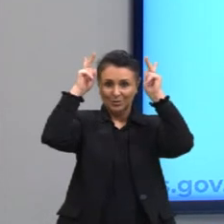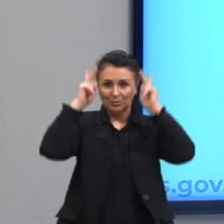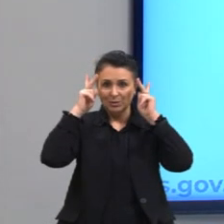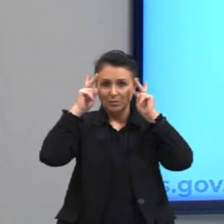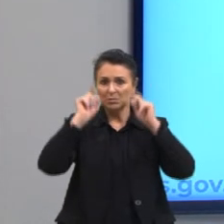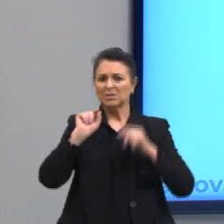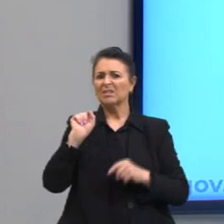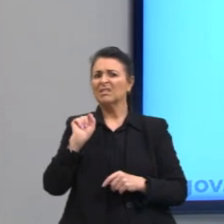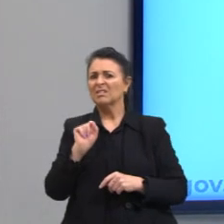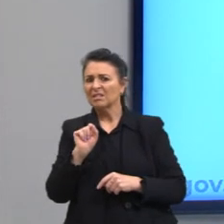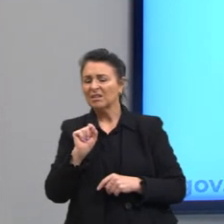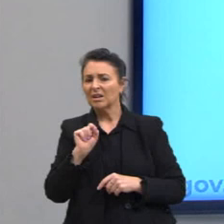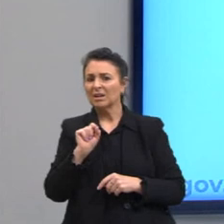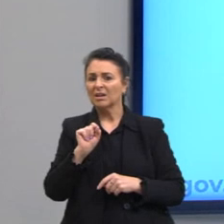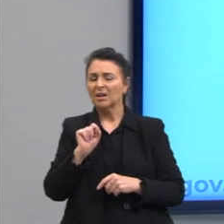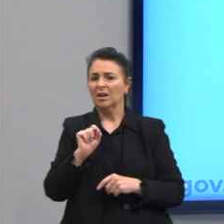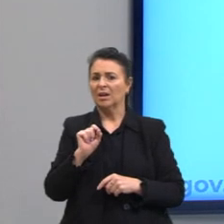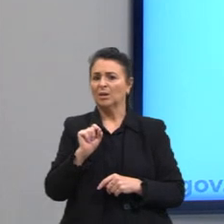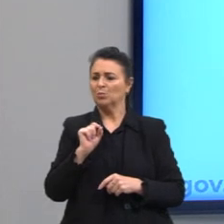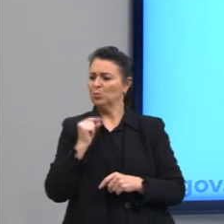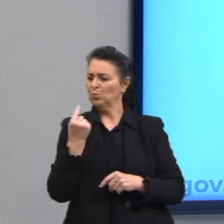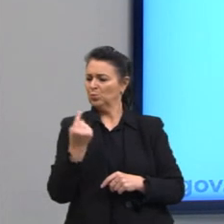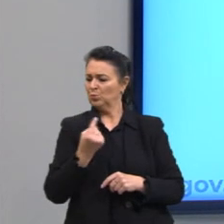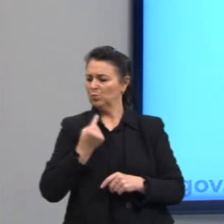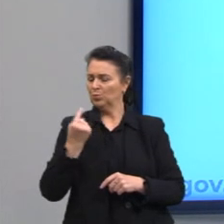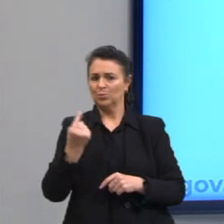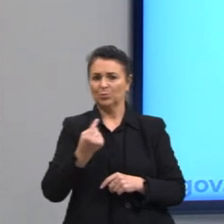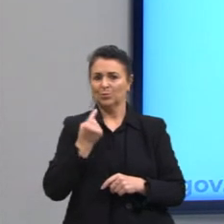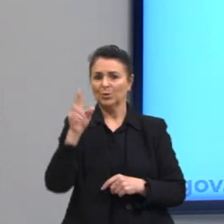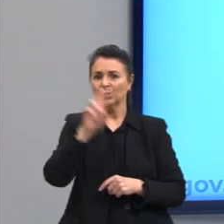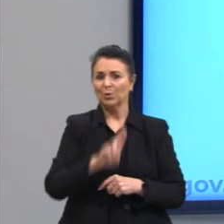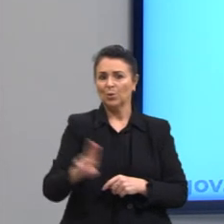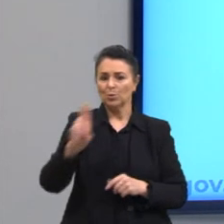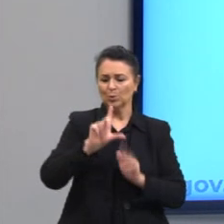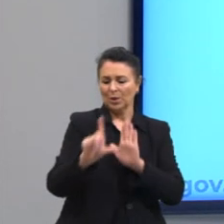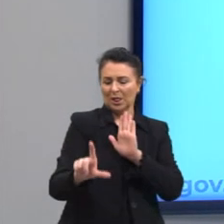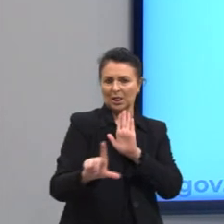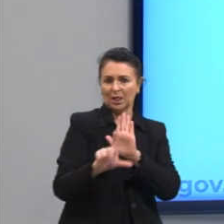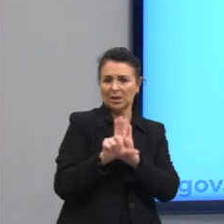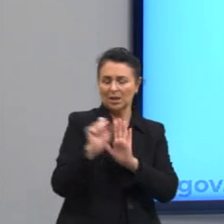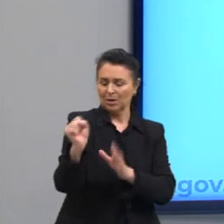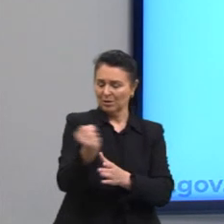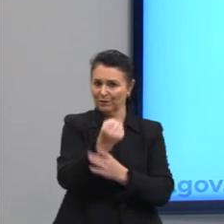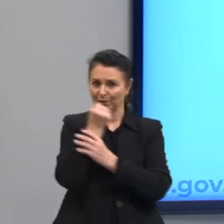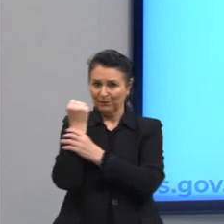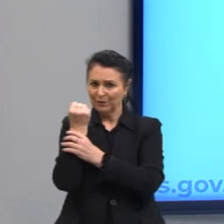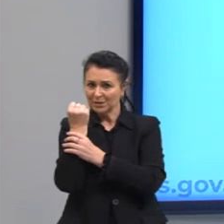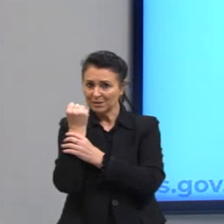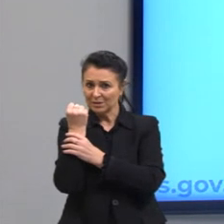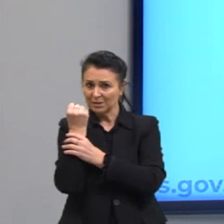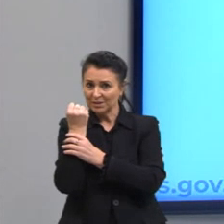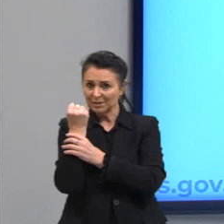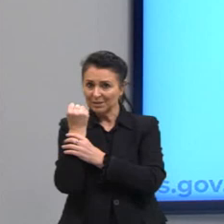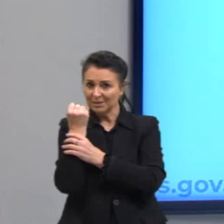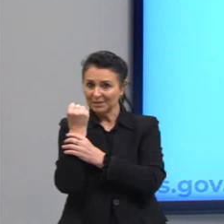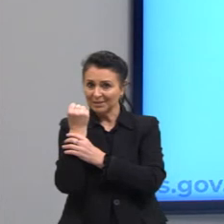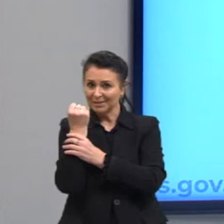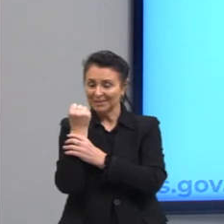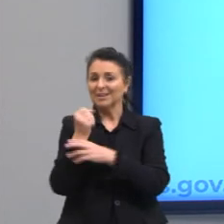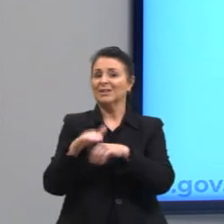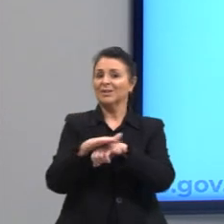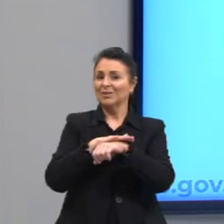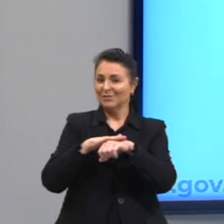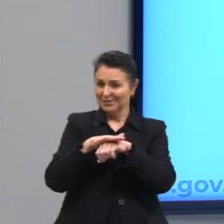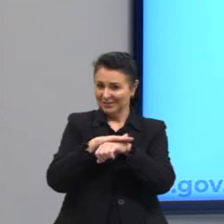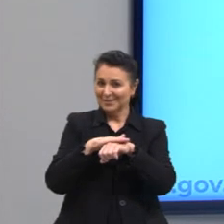monopolizar o uso legítimo da força. A gente tinha conversado, então, que esse estrado